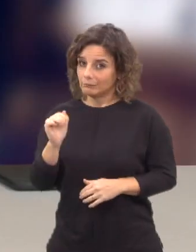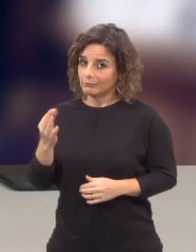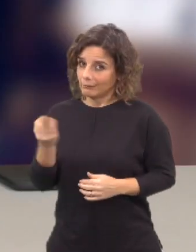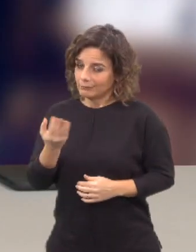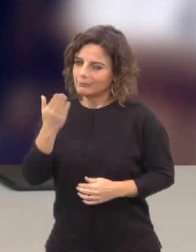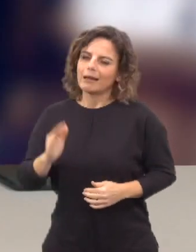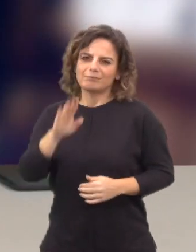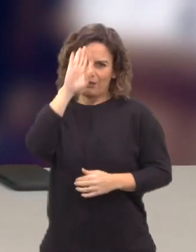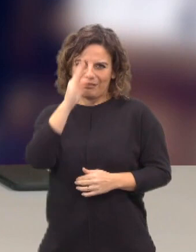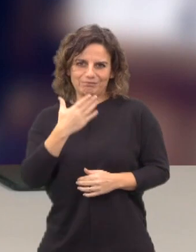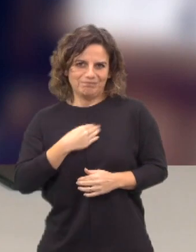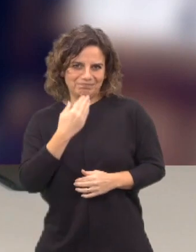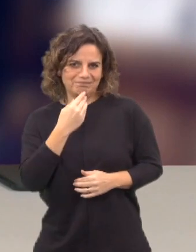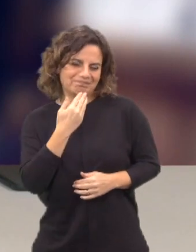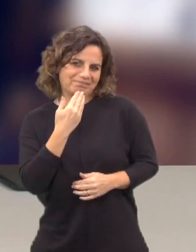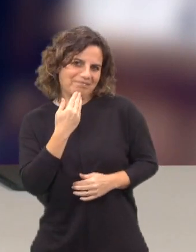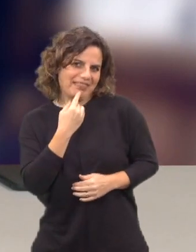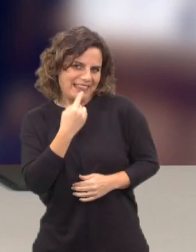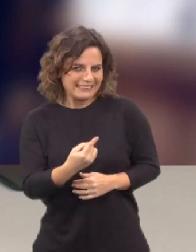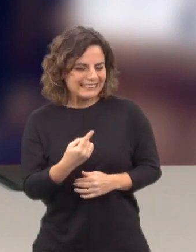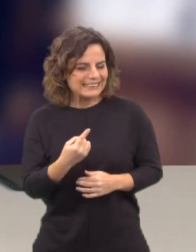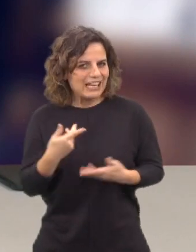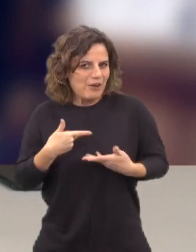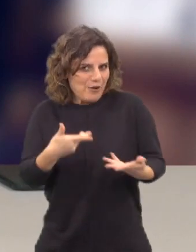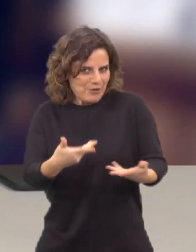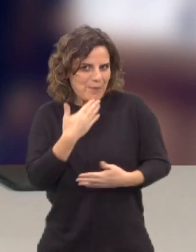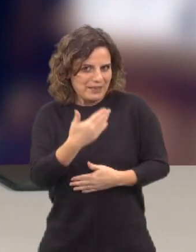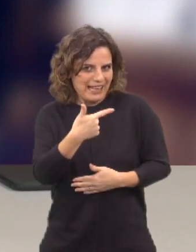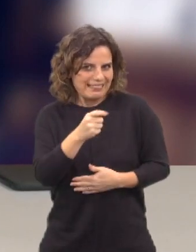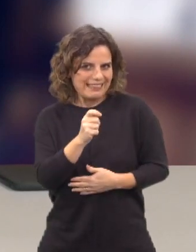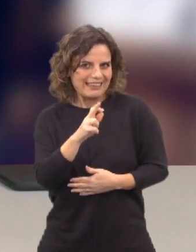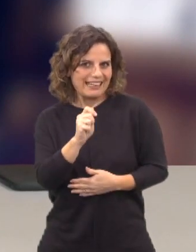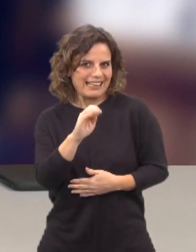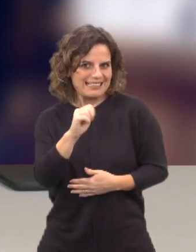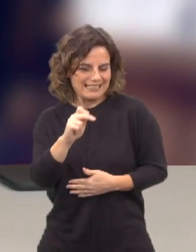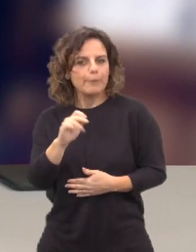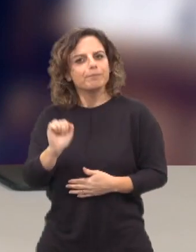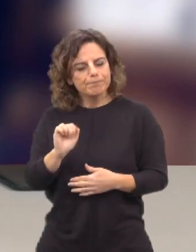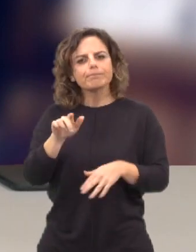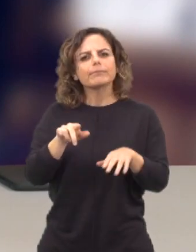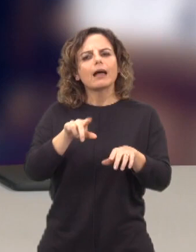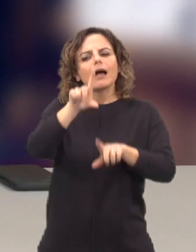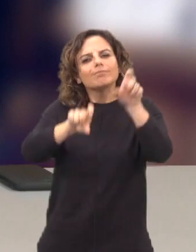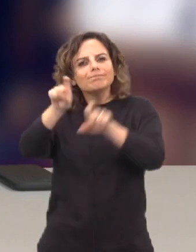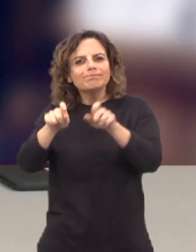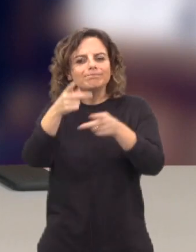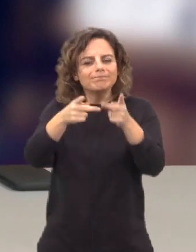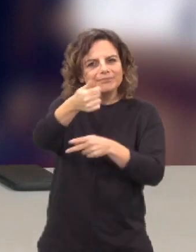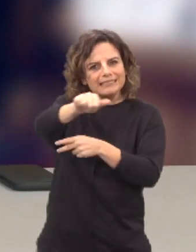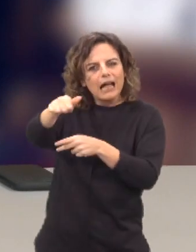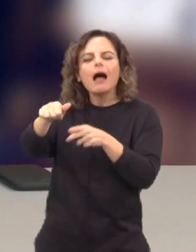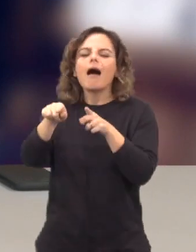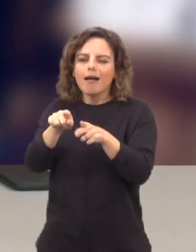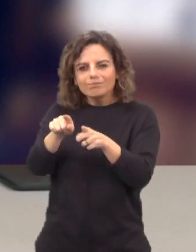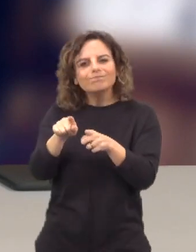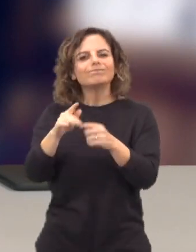senhora. Antes de mais, obrigado pelo convite, Teresa. Sim, este barómetro é um barómetro internacional que, obviamente, nos deixa muito